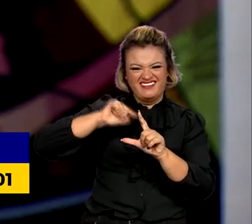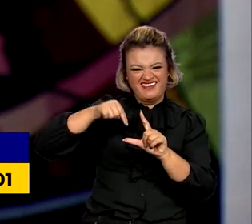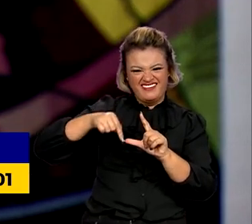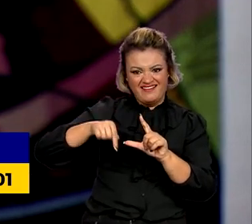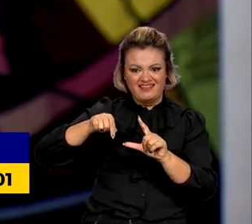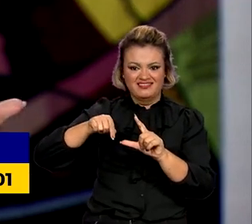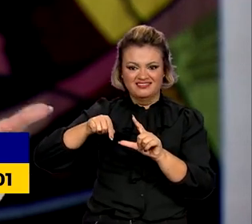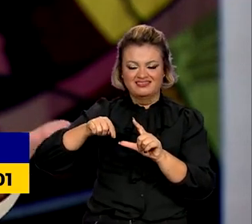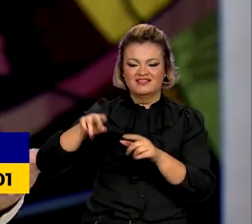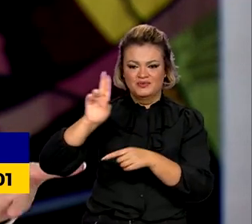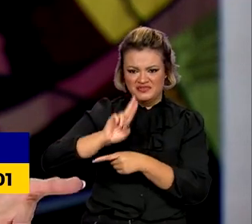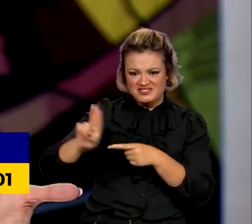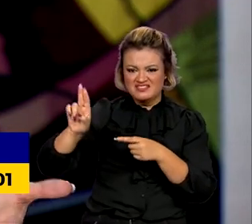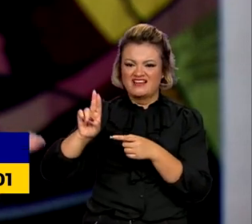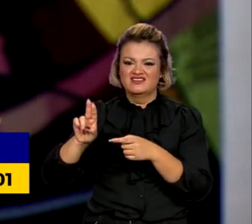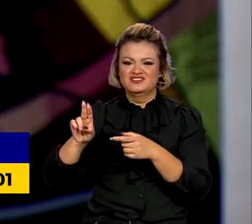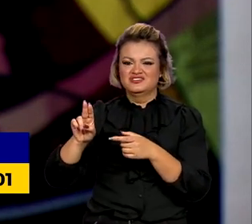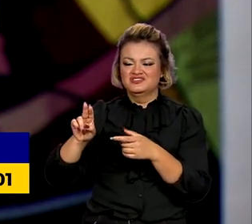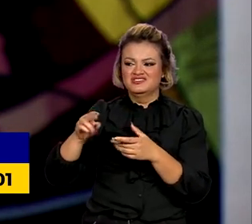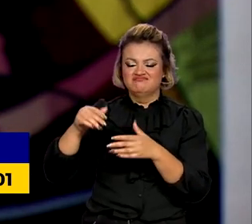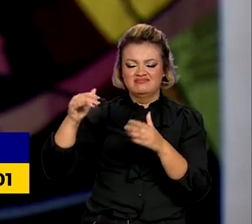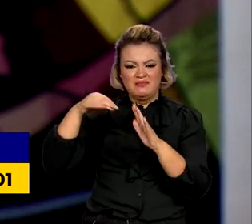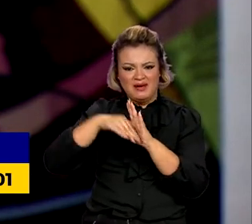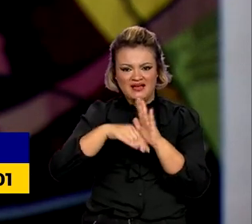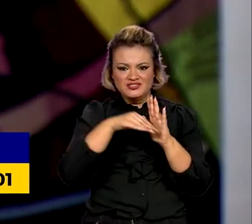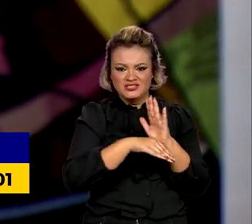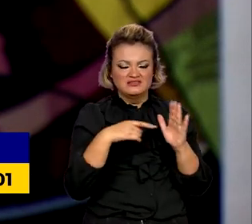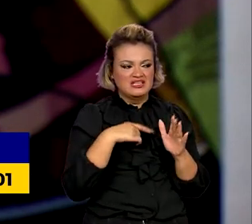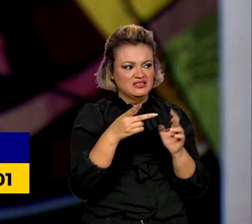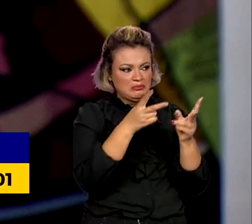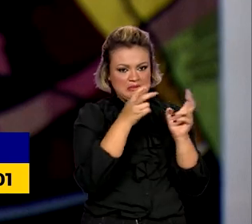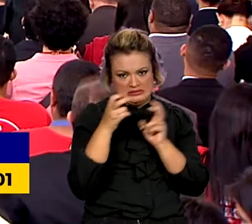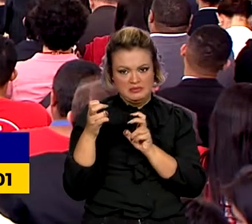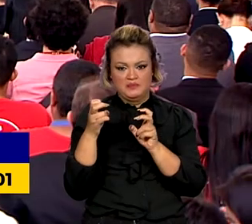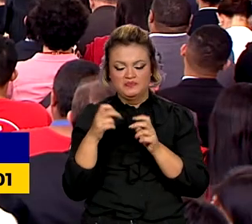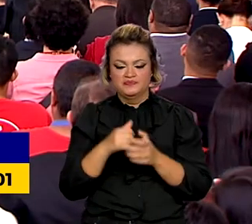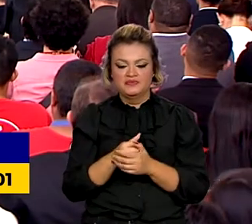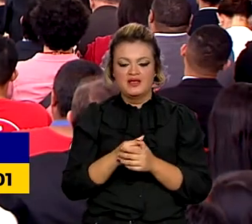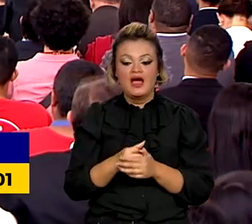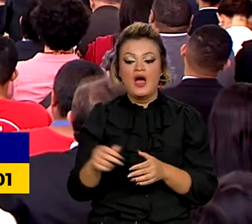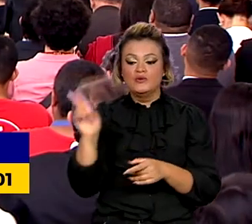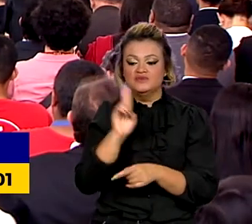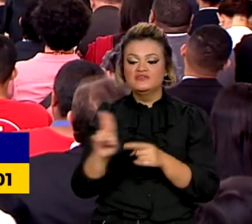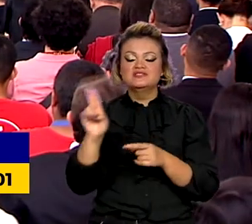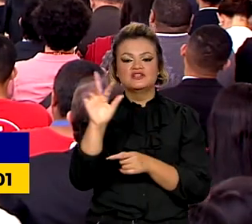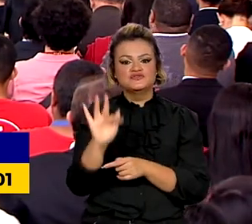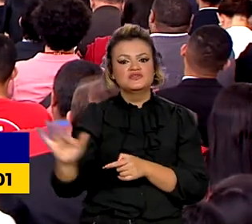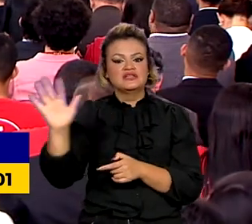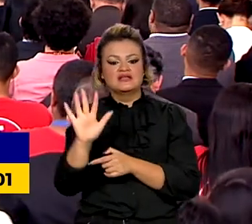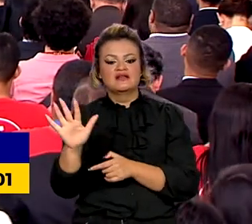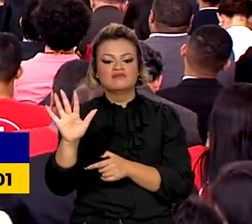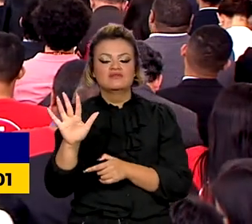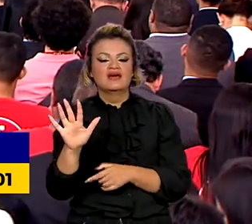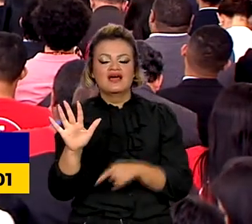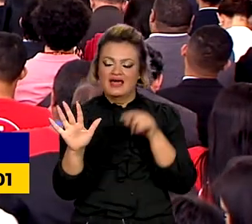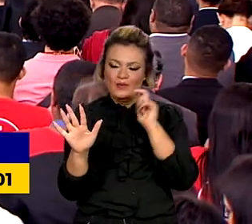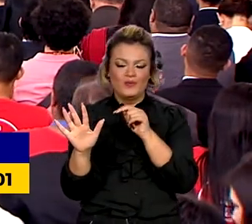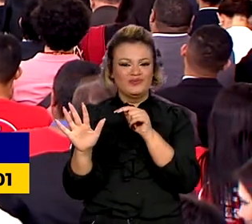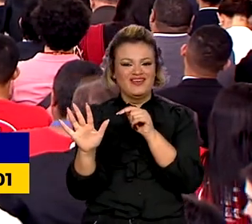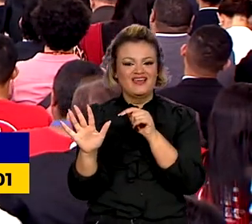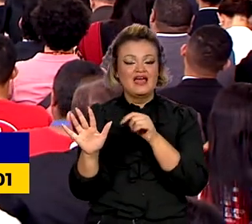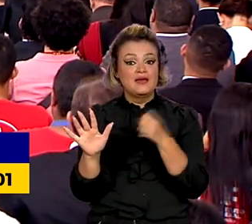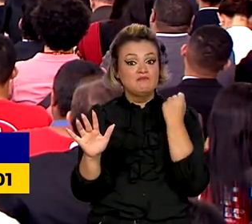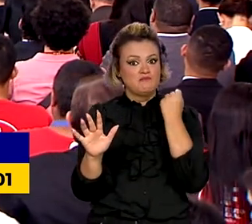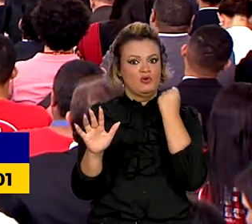universidades e institutos federais, observada nos últimos anos. As universidades federais são o instrumento mais